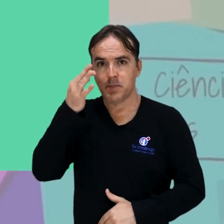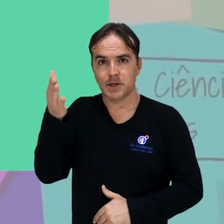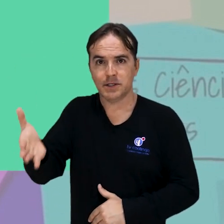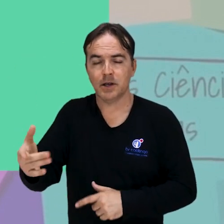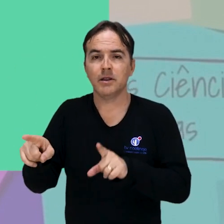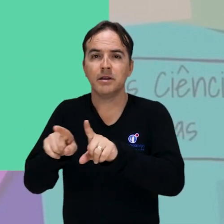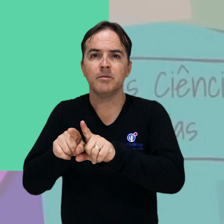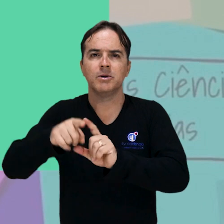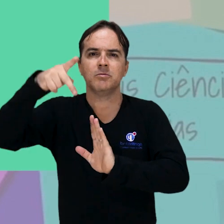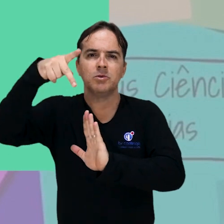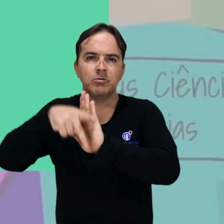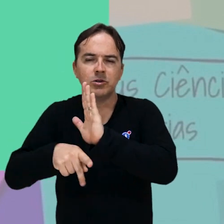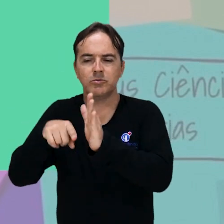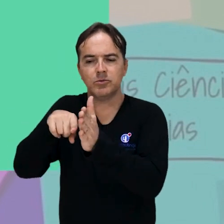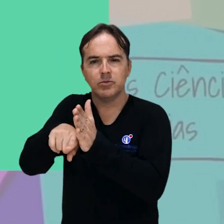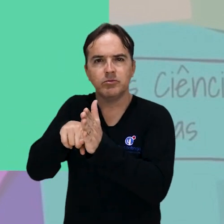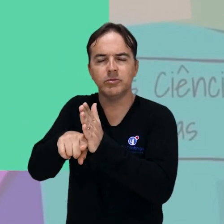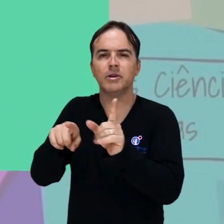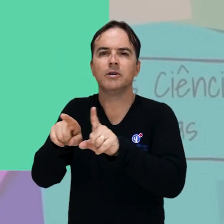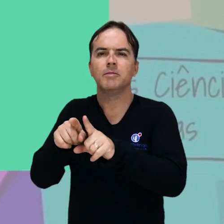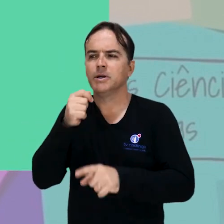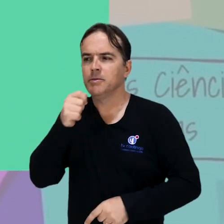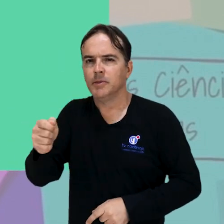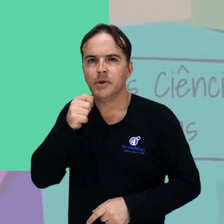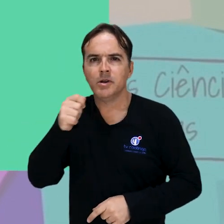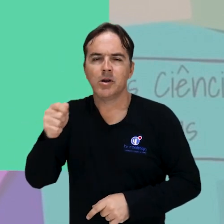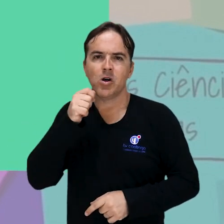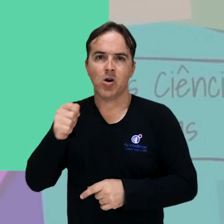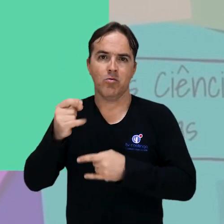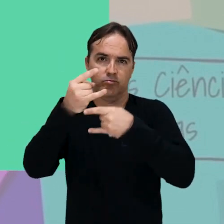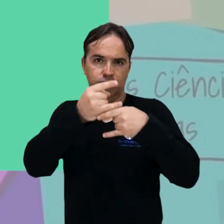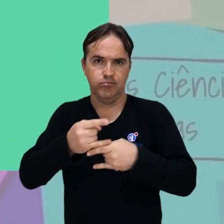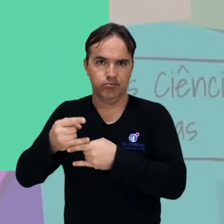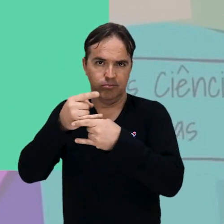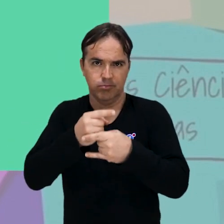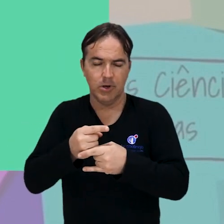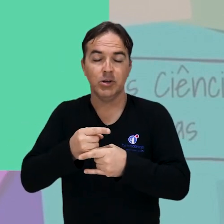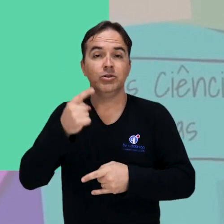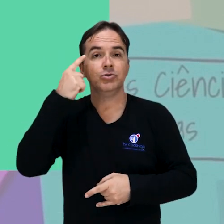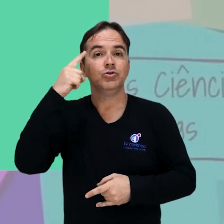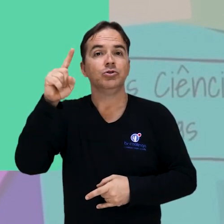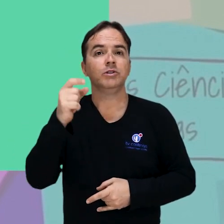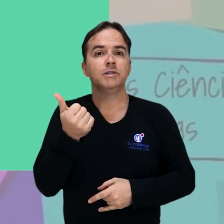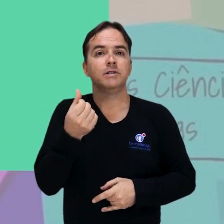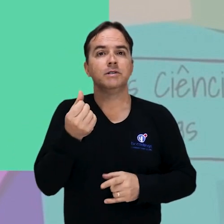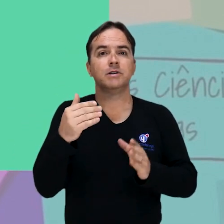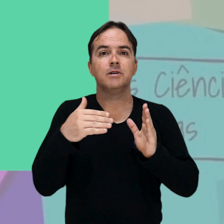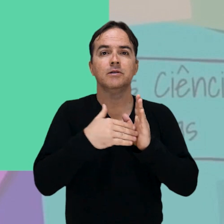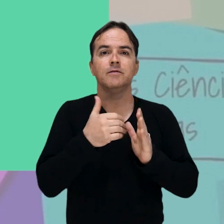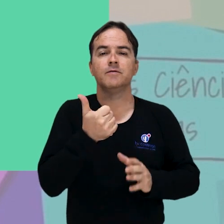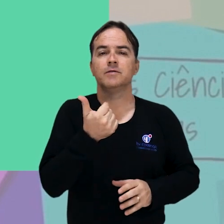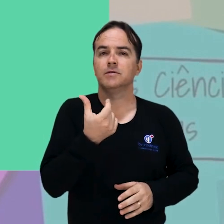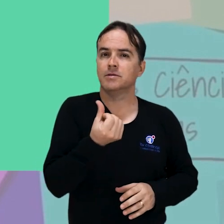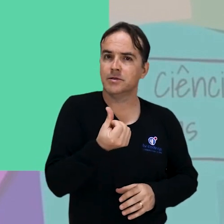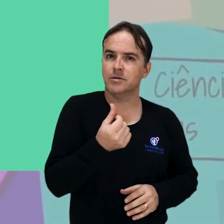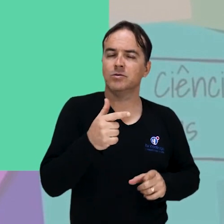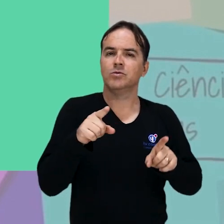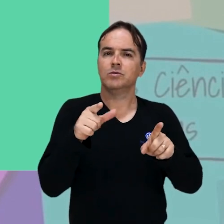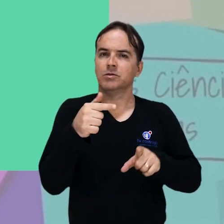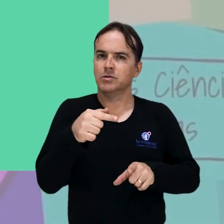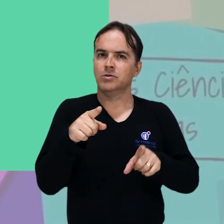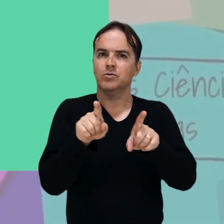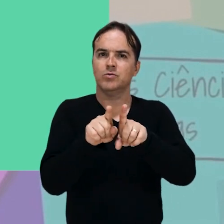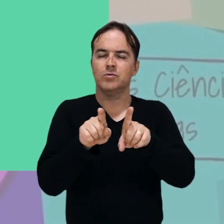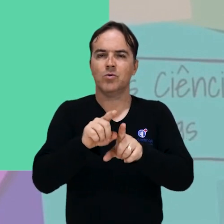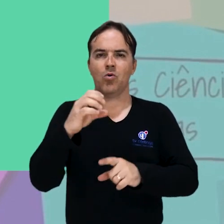do projeto de pesquisa e entrevista online, entre os dias 16 e 27 de outubro. O edital está disponível